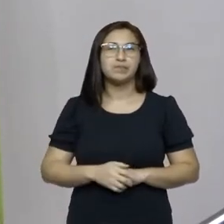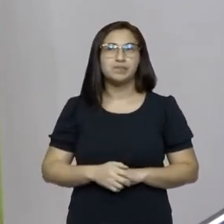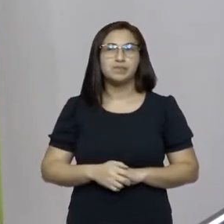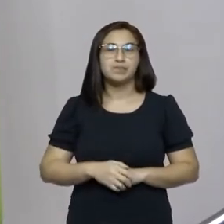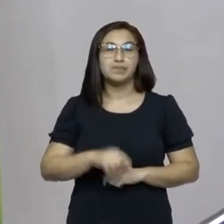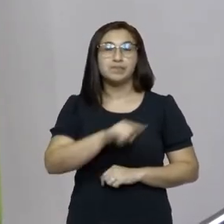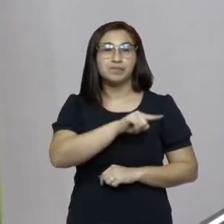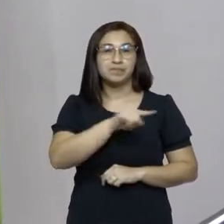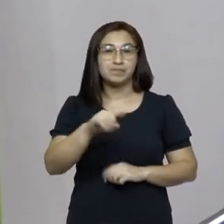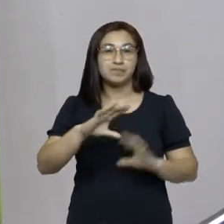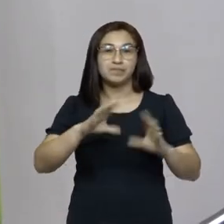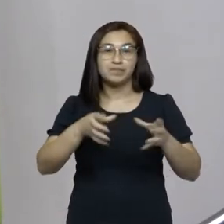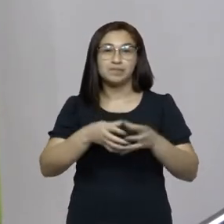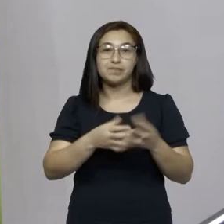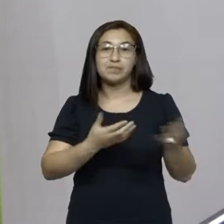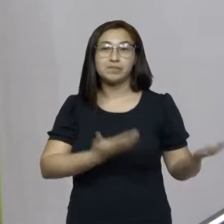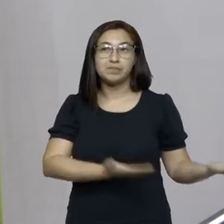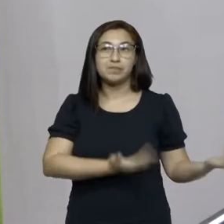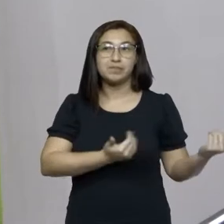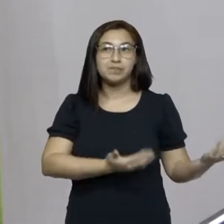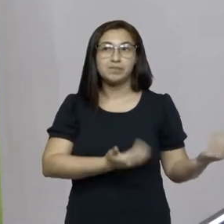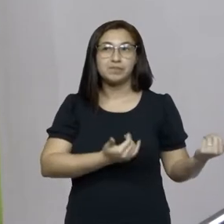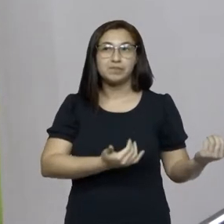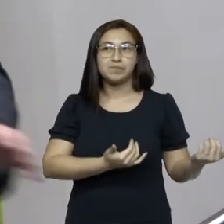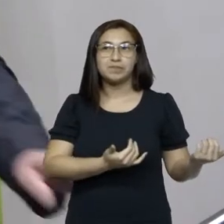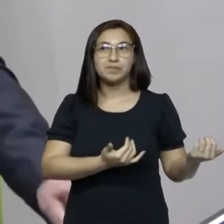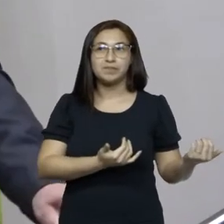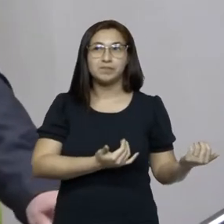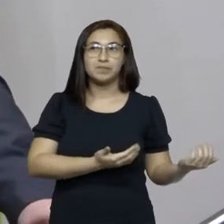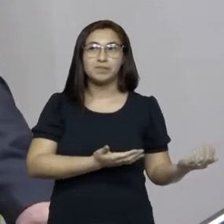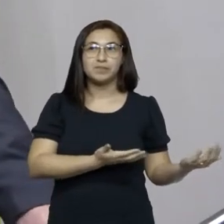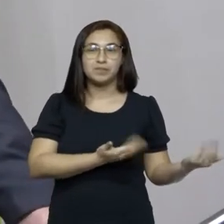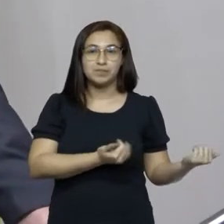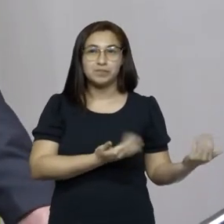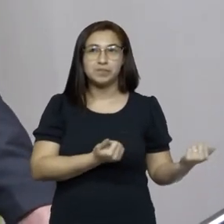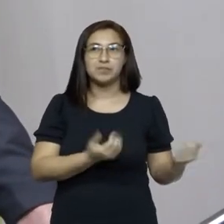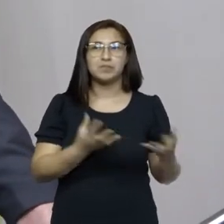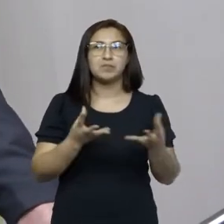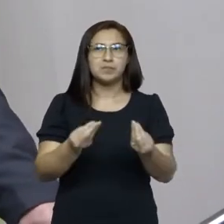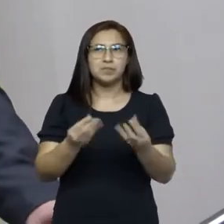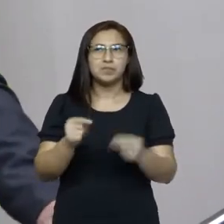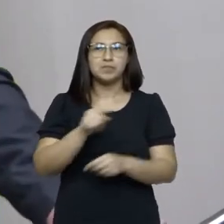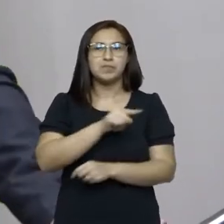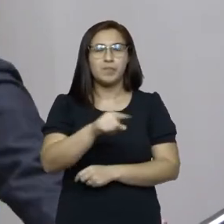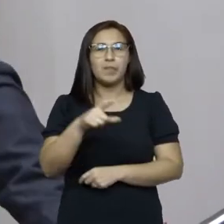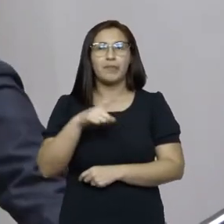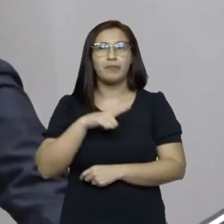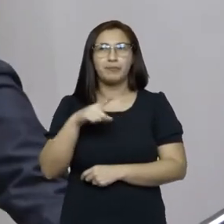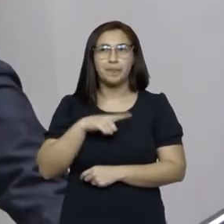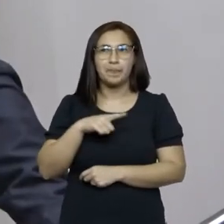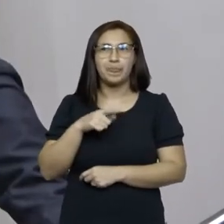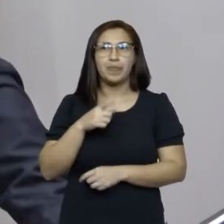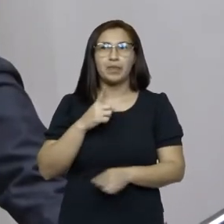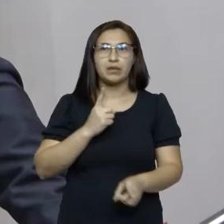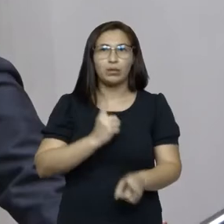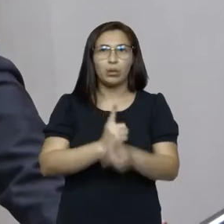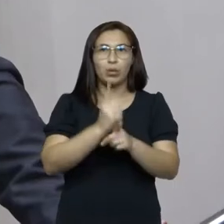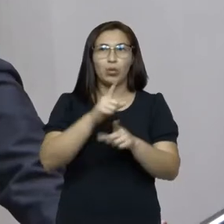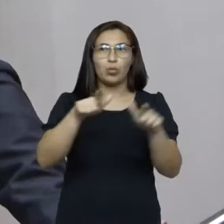juventude. Bastante jovens presentes à atividade, ao encontro,